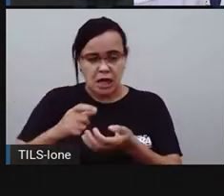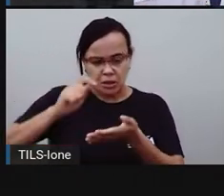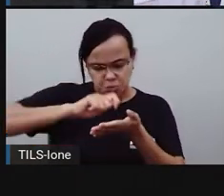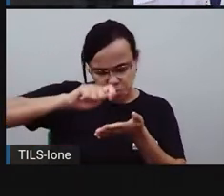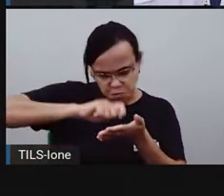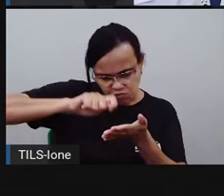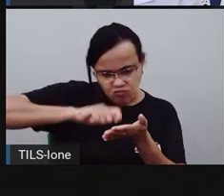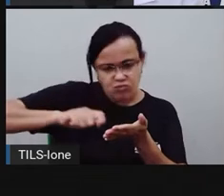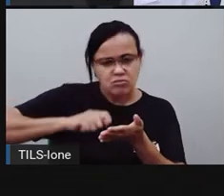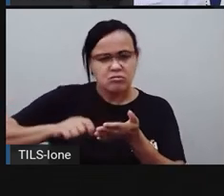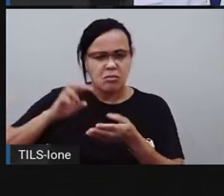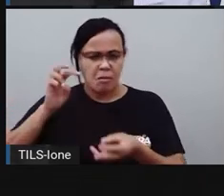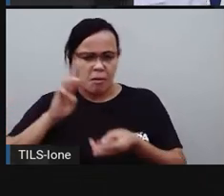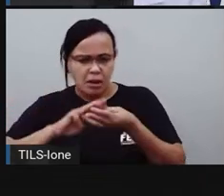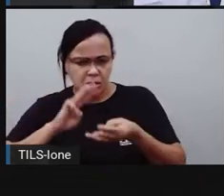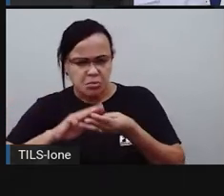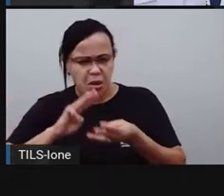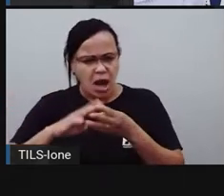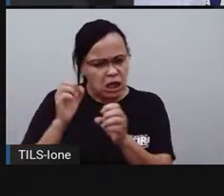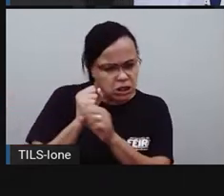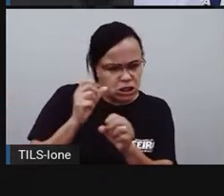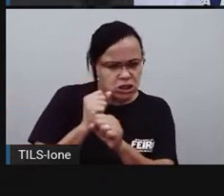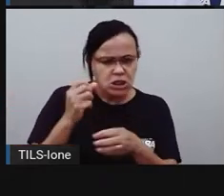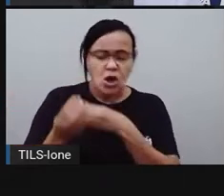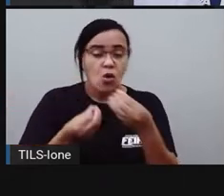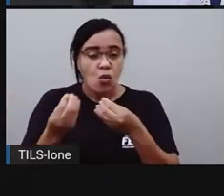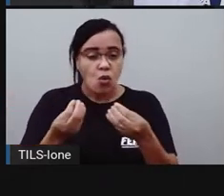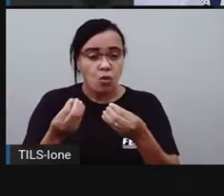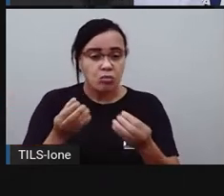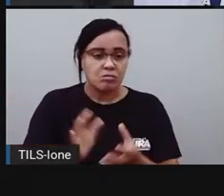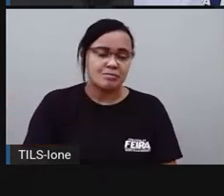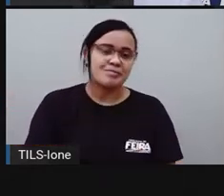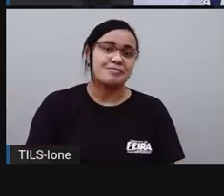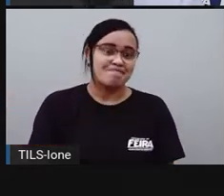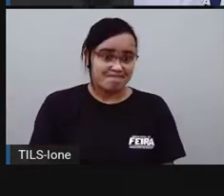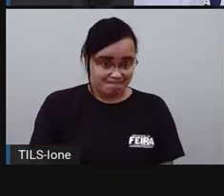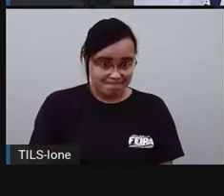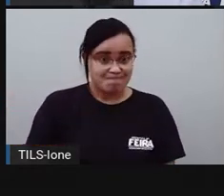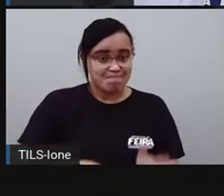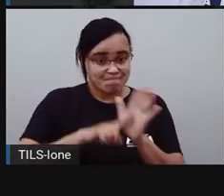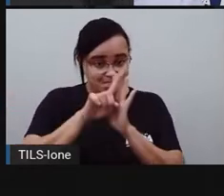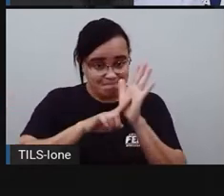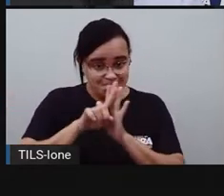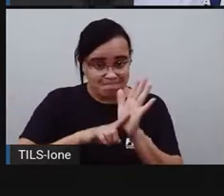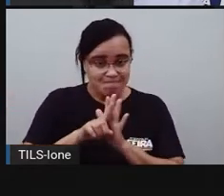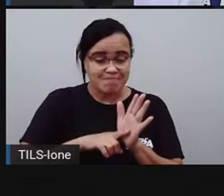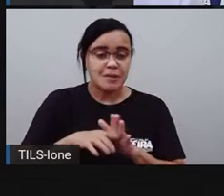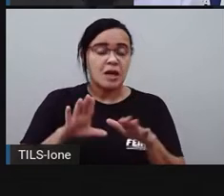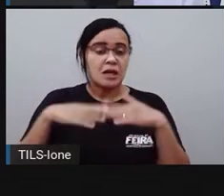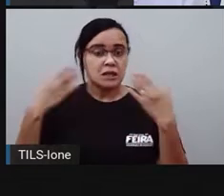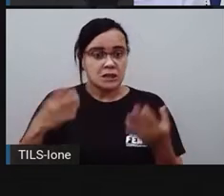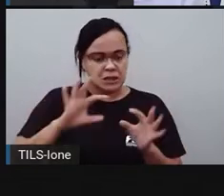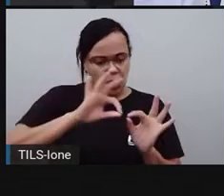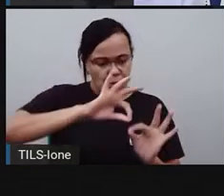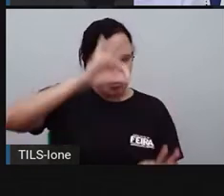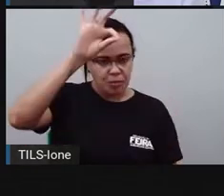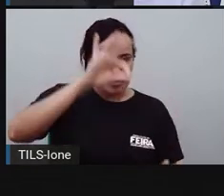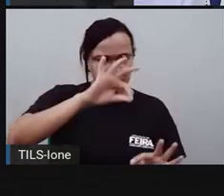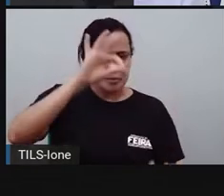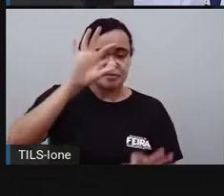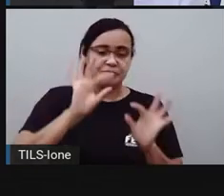qual era o animal que iria ficar com o pêssego, né? Então, as medidas, elas servem. As medidas servem para a gente